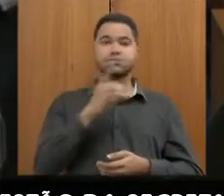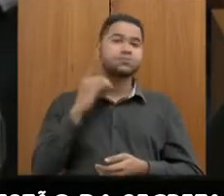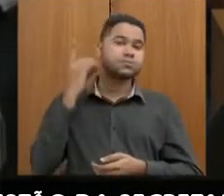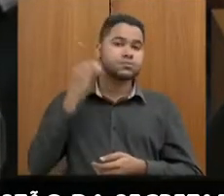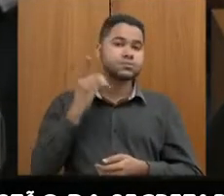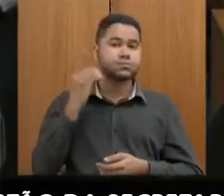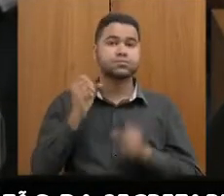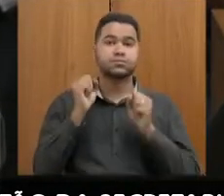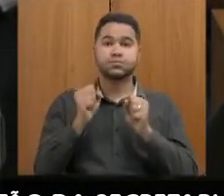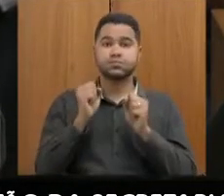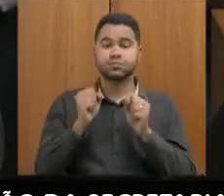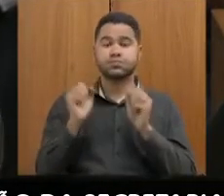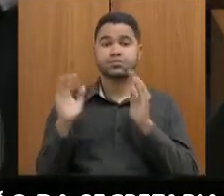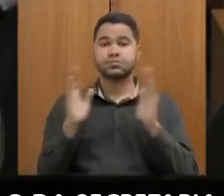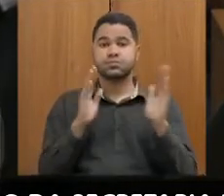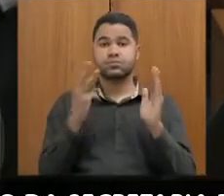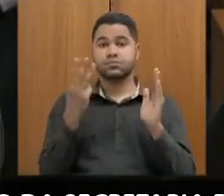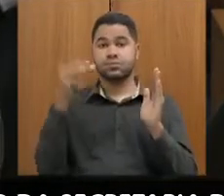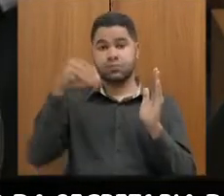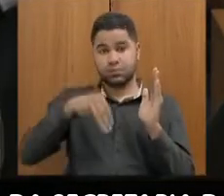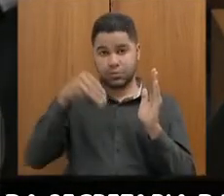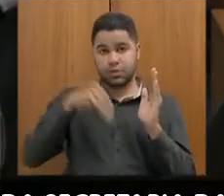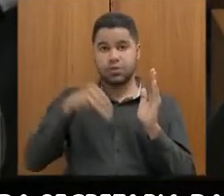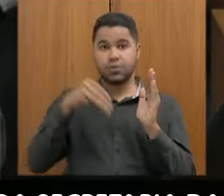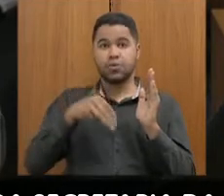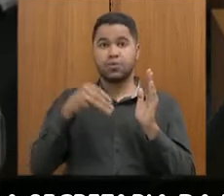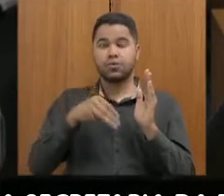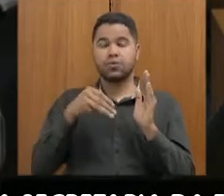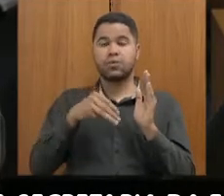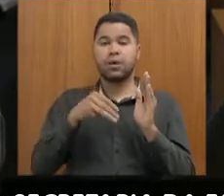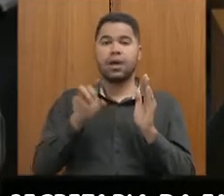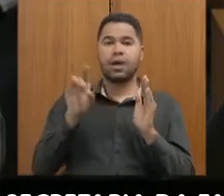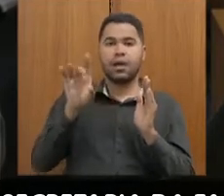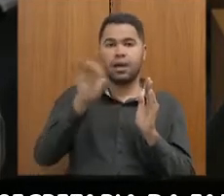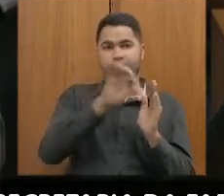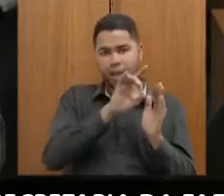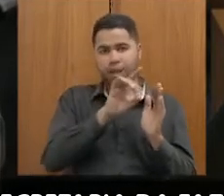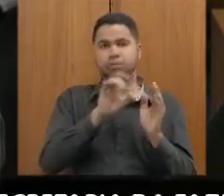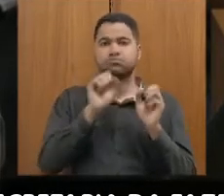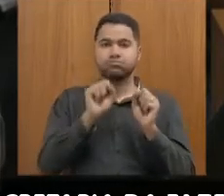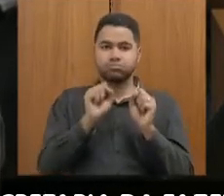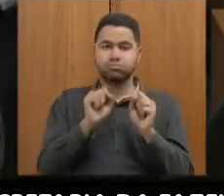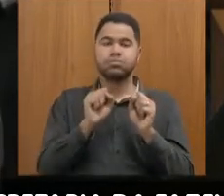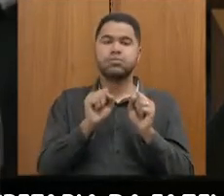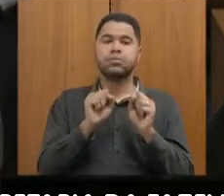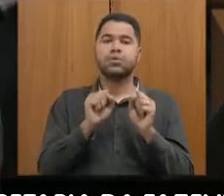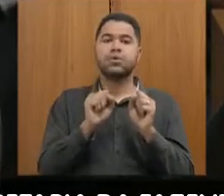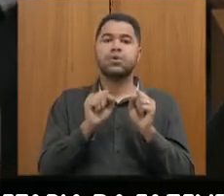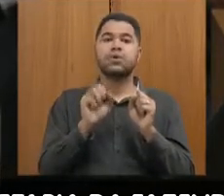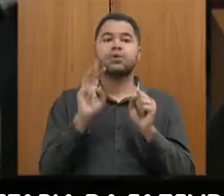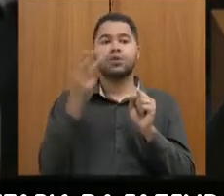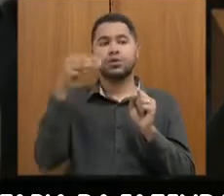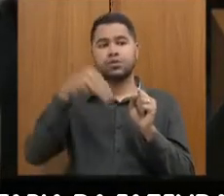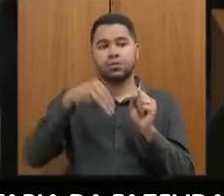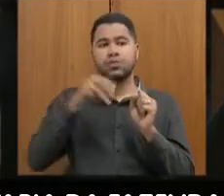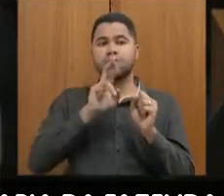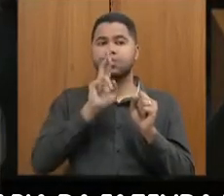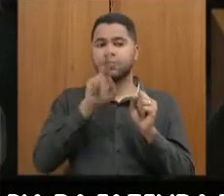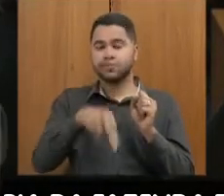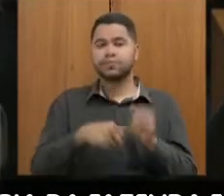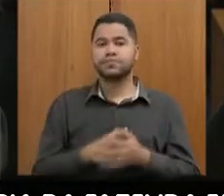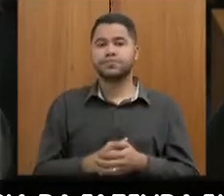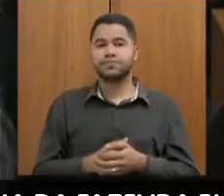interpelação pelo prazo de três minutos, após cada interpelação, autoridade estadual vai disporar de três minutos para respondê-la.